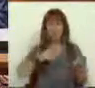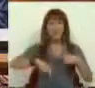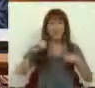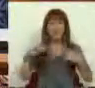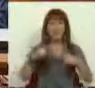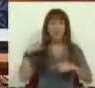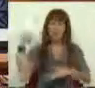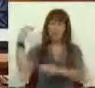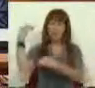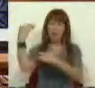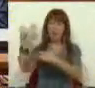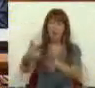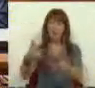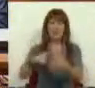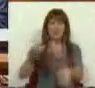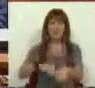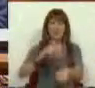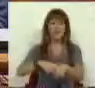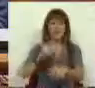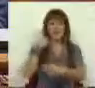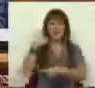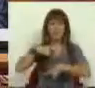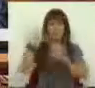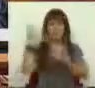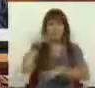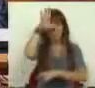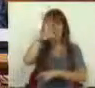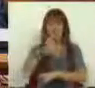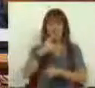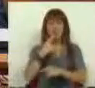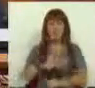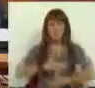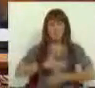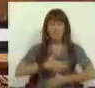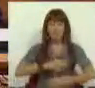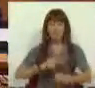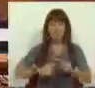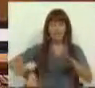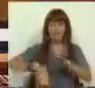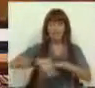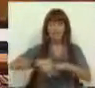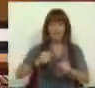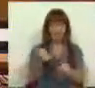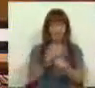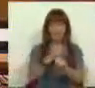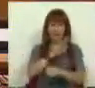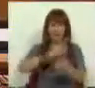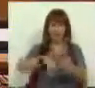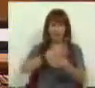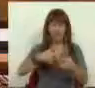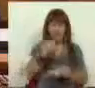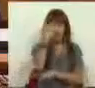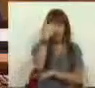Nós temos, ao longo destes tempos, manifestado ao Governo uma vontade de participar ativamente num